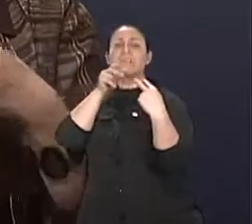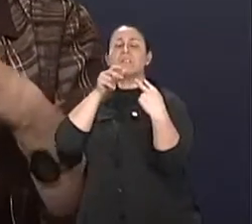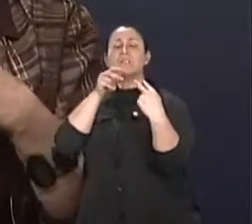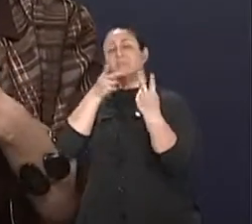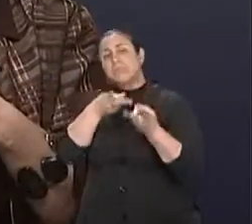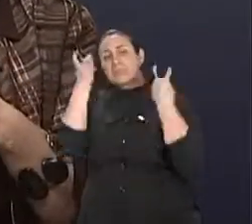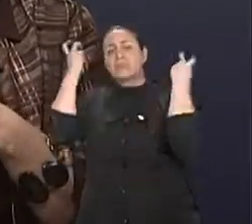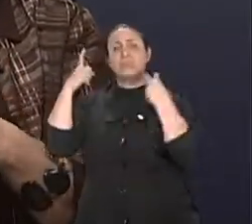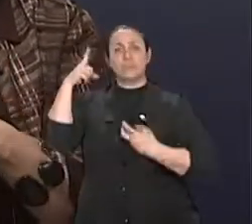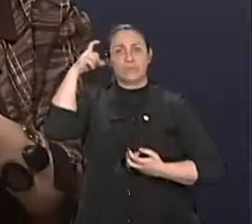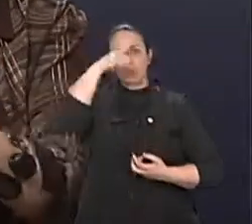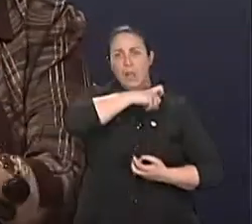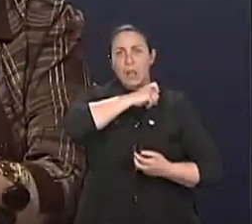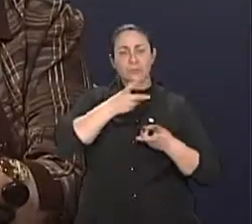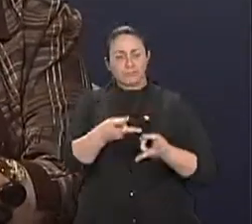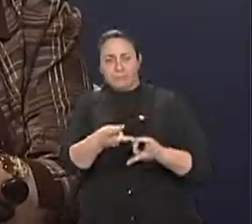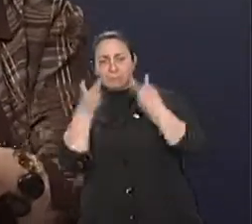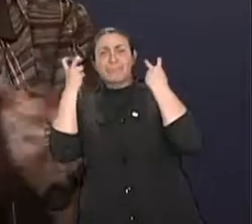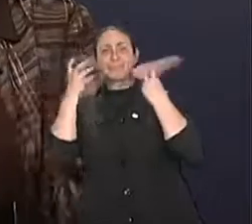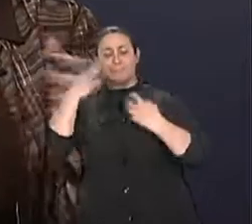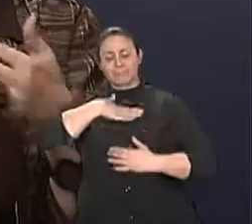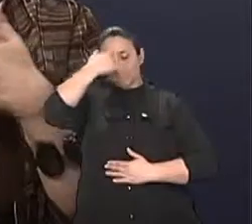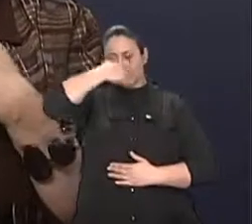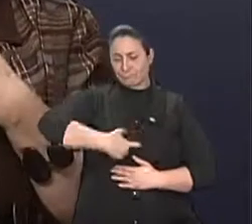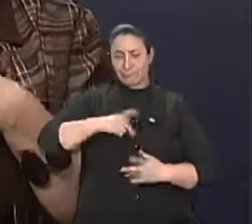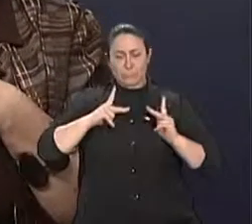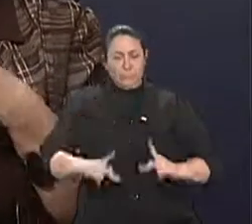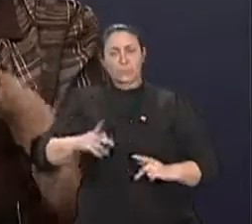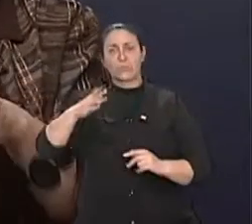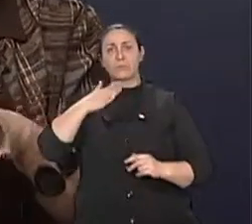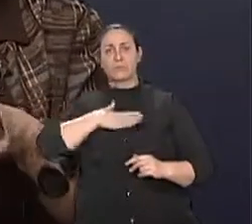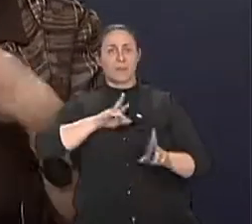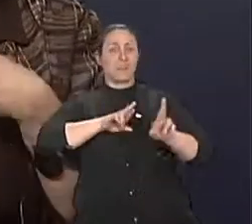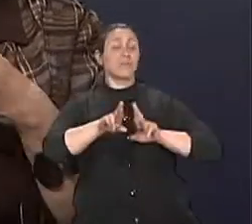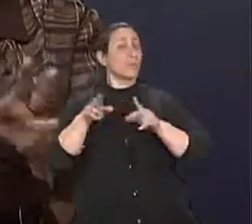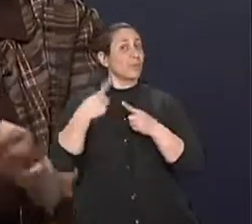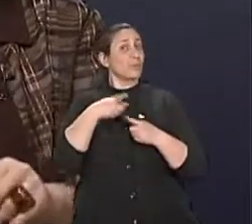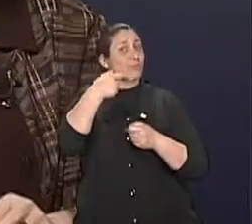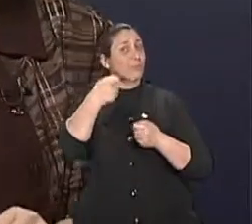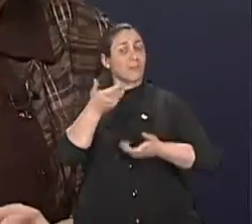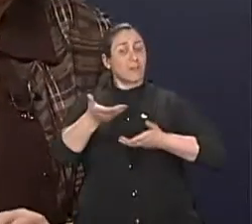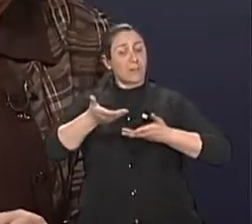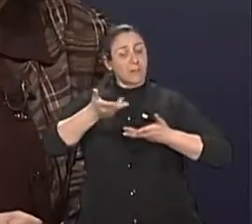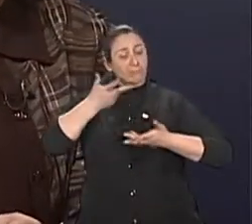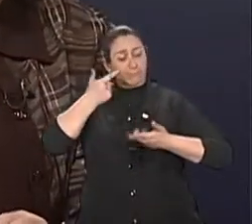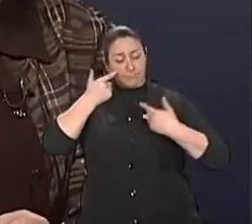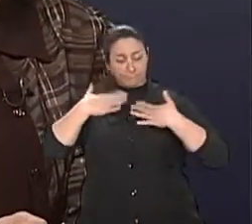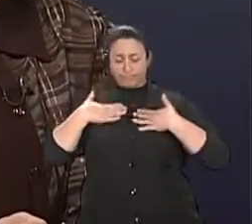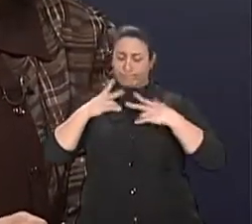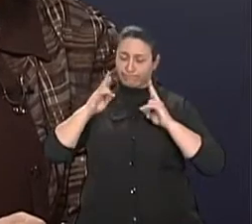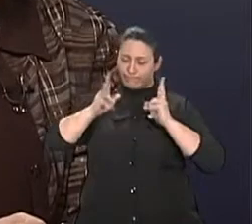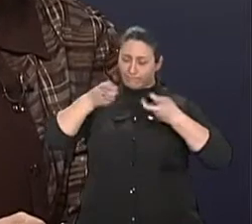como pessoa e na relação. Porque tu vai tratar a relação como tu te trata. Uhum.